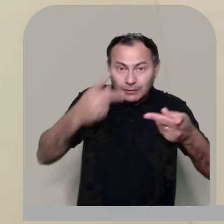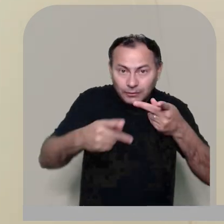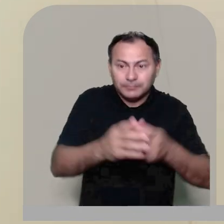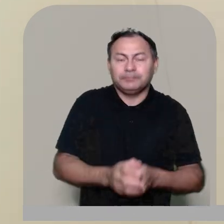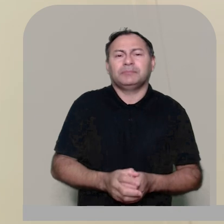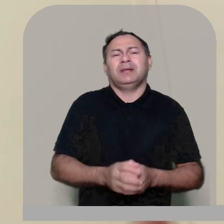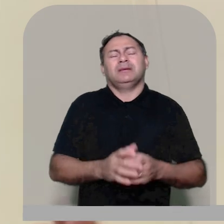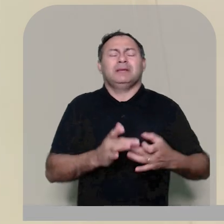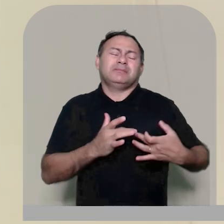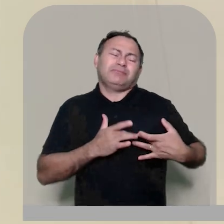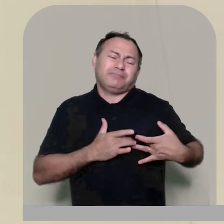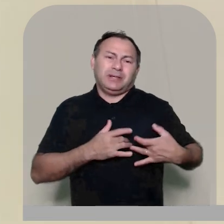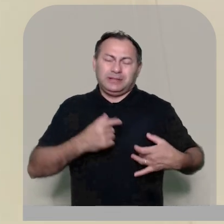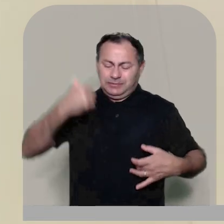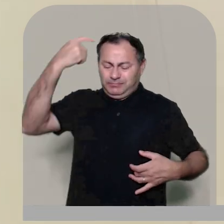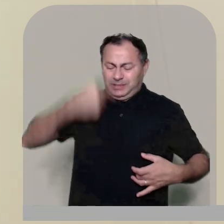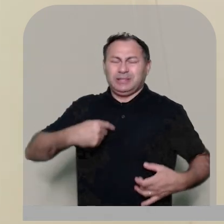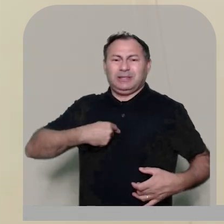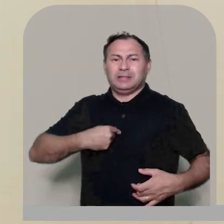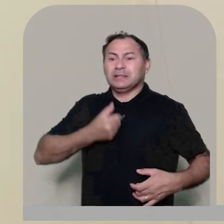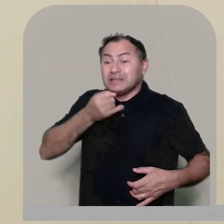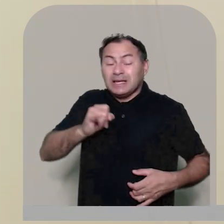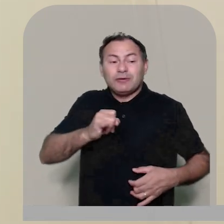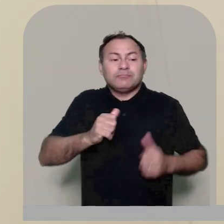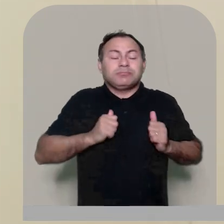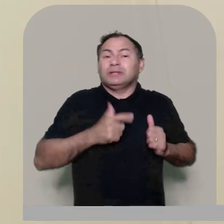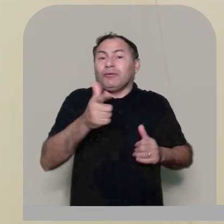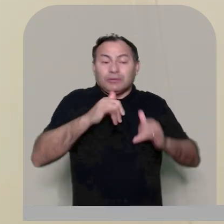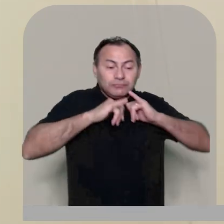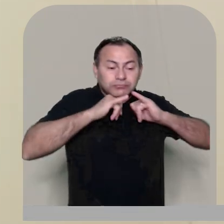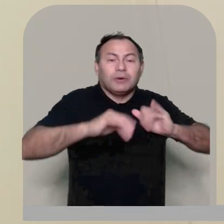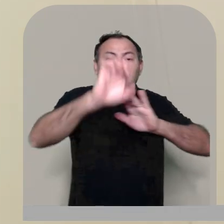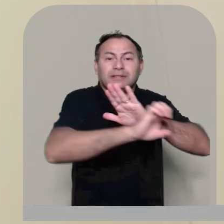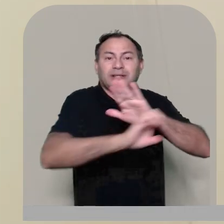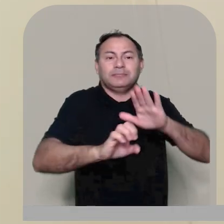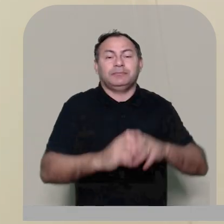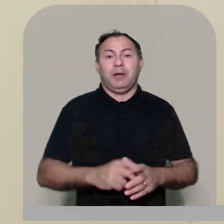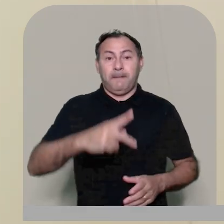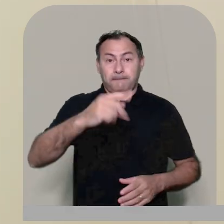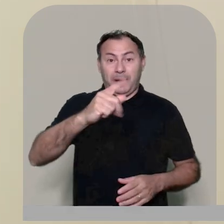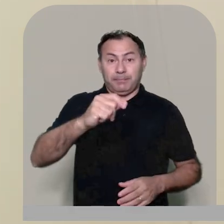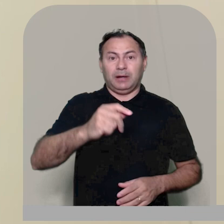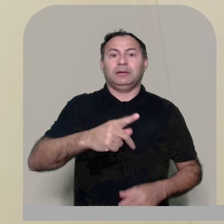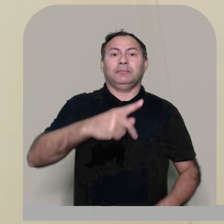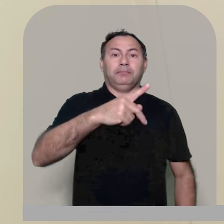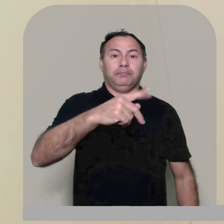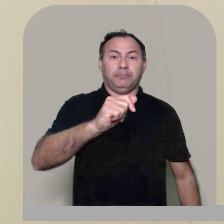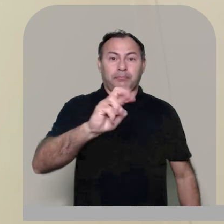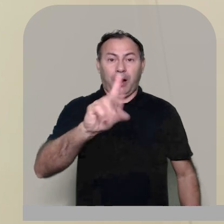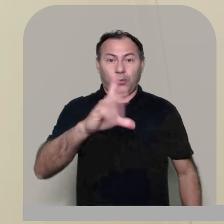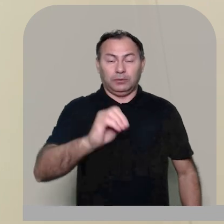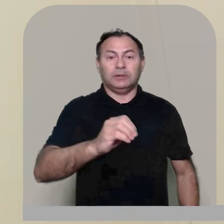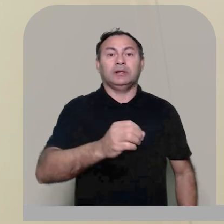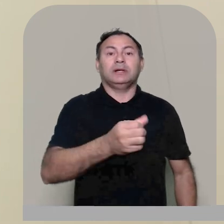ai de mim se eu não anuncio o evangelho o papa paulo sexto